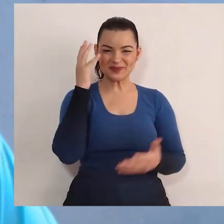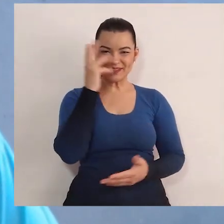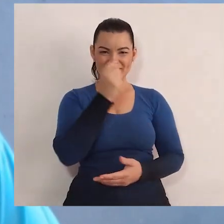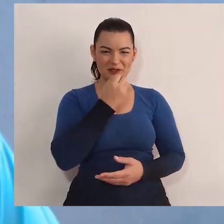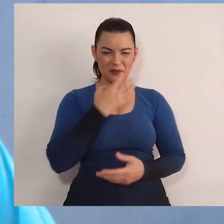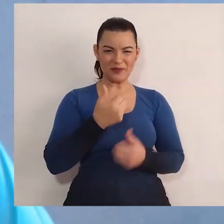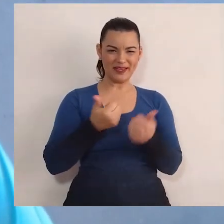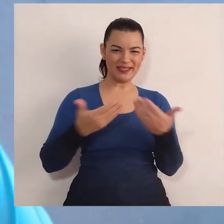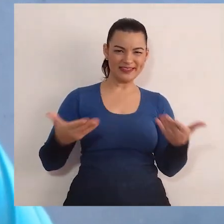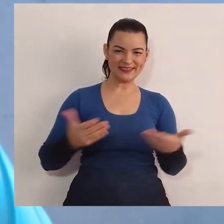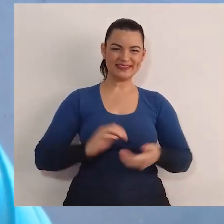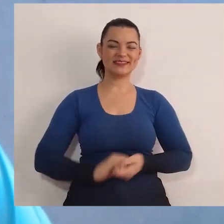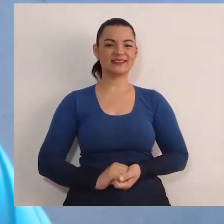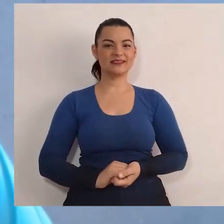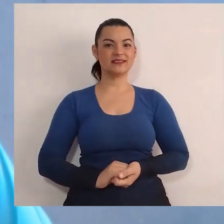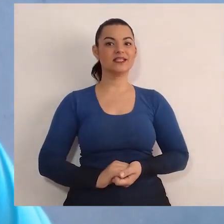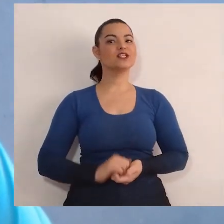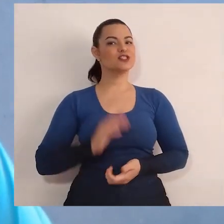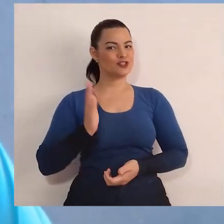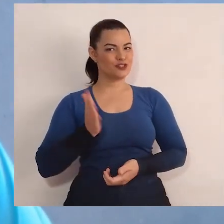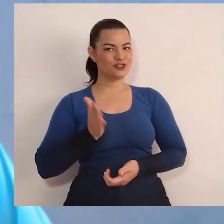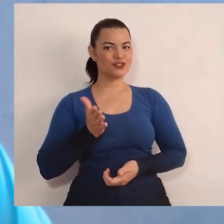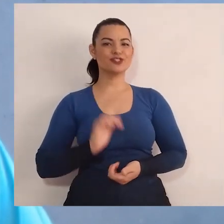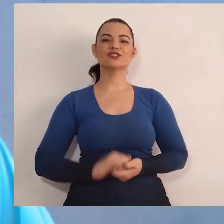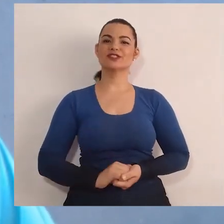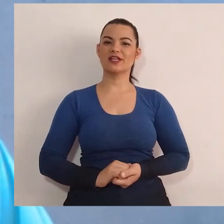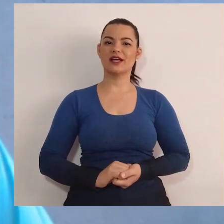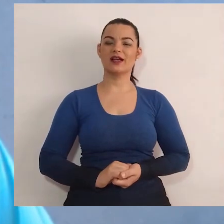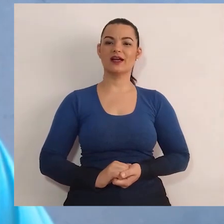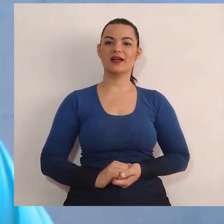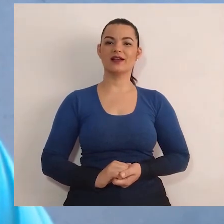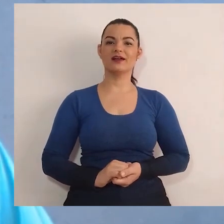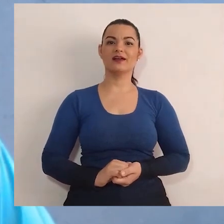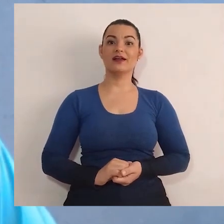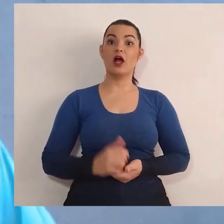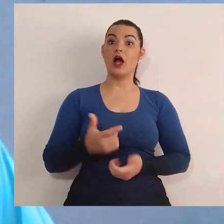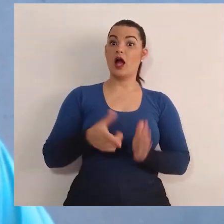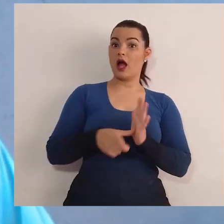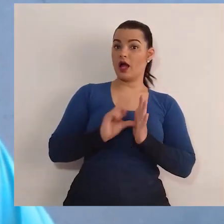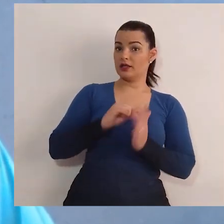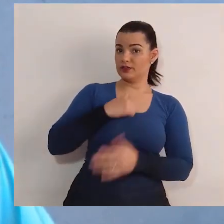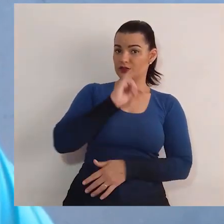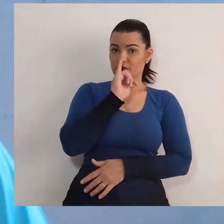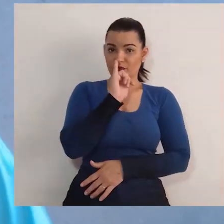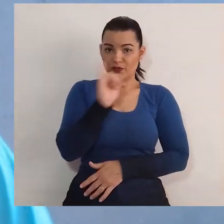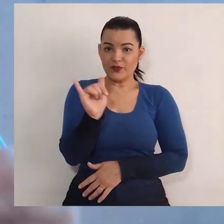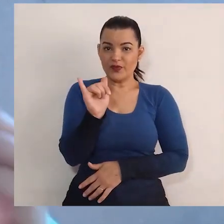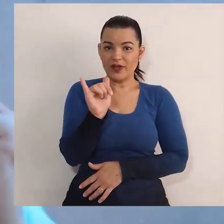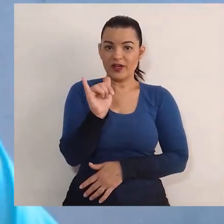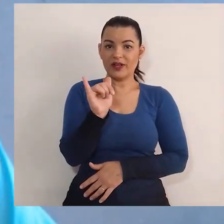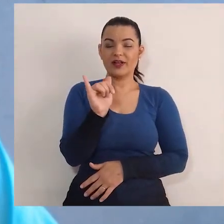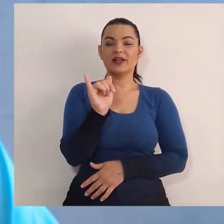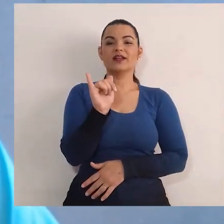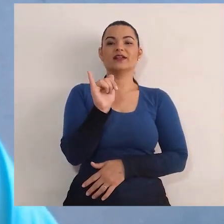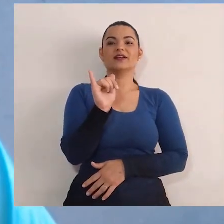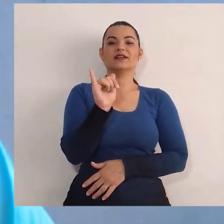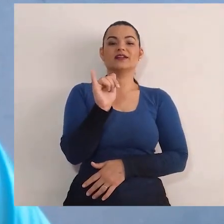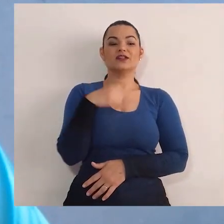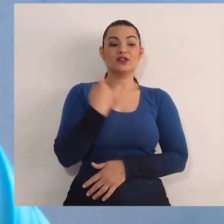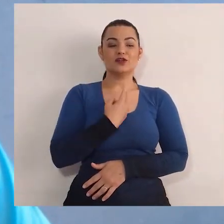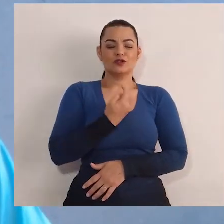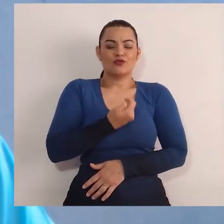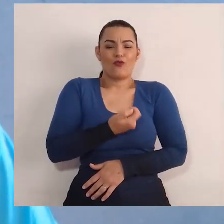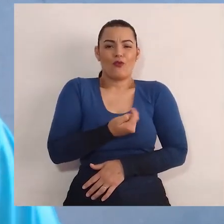Olá, pessoal! Tudo bem com vocês? Chegamos, já disse para vocês que estamos na